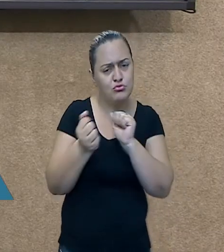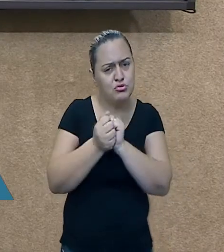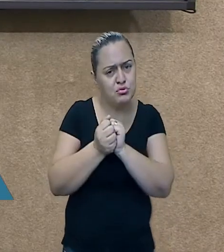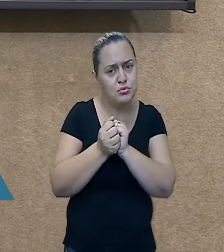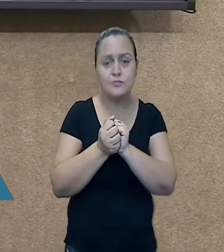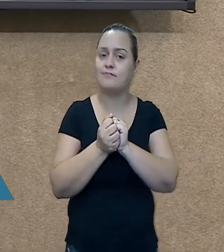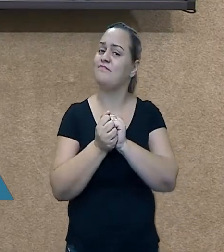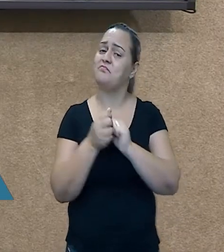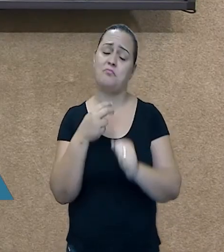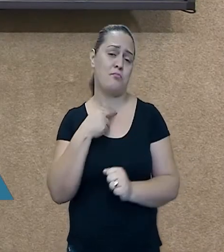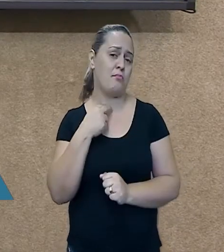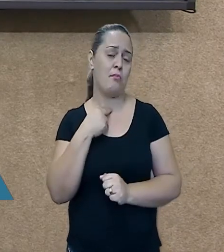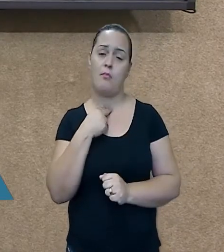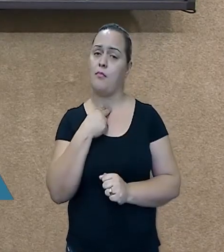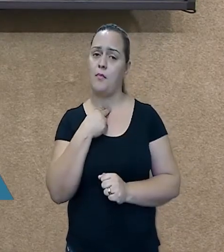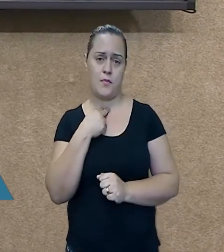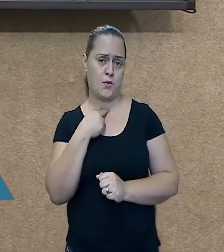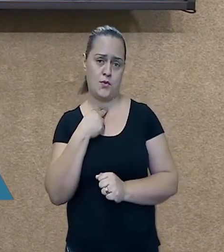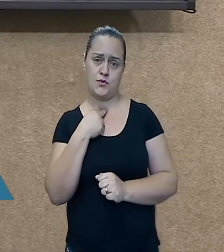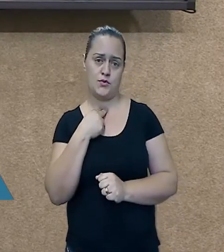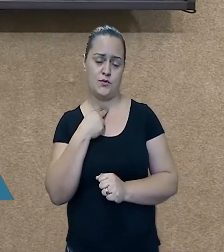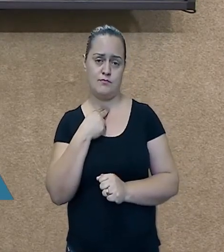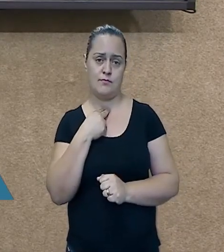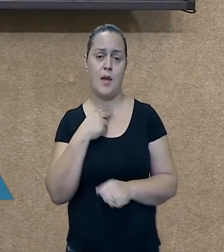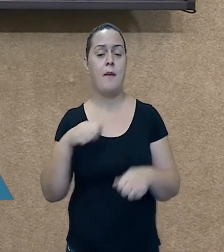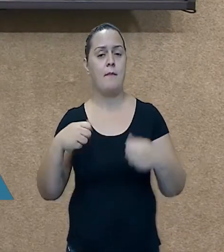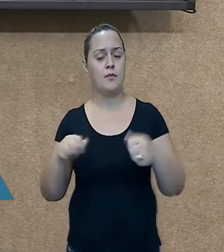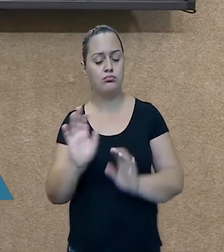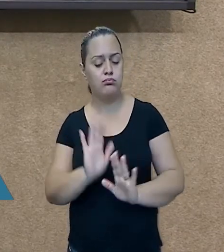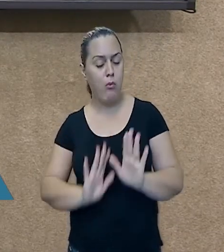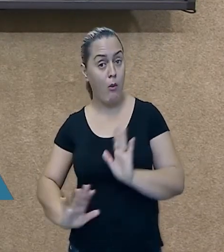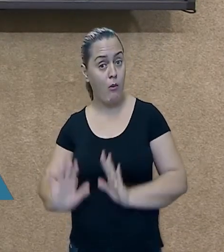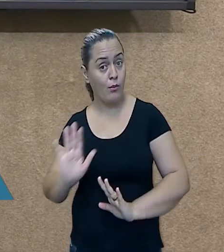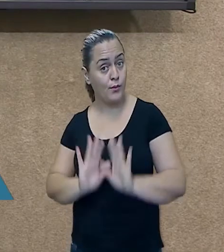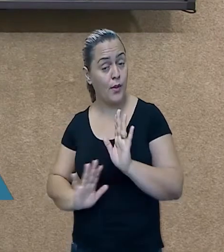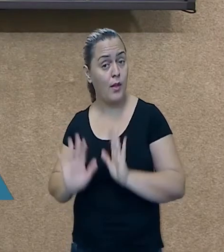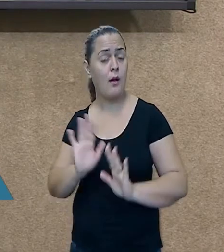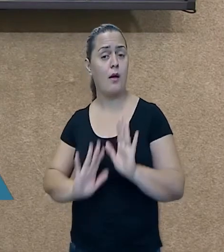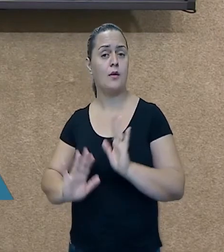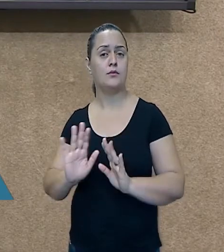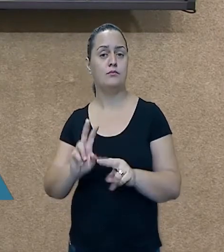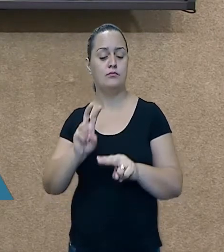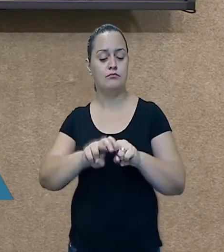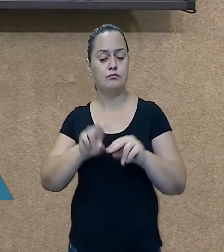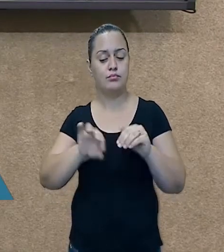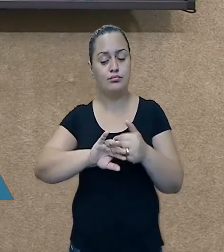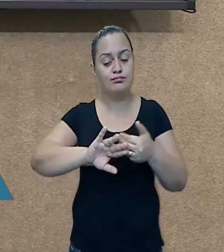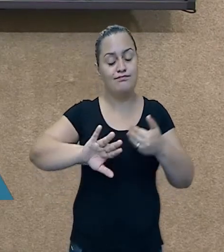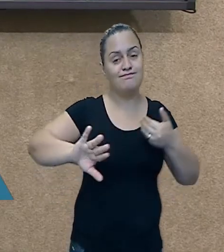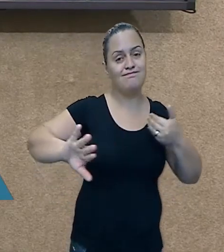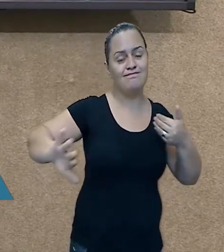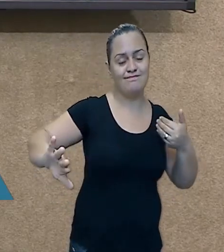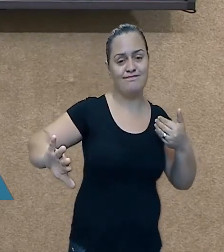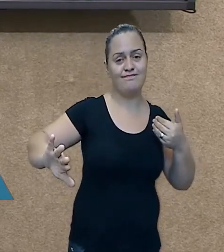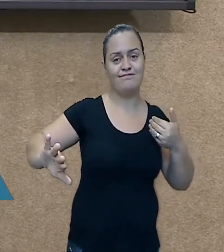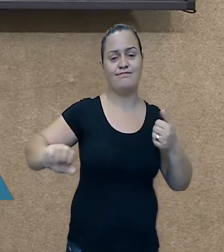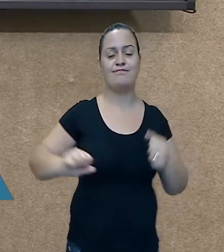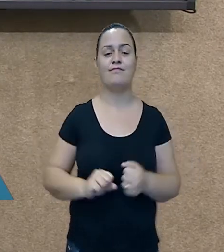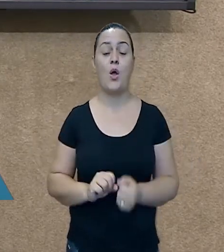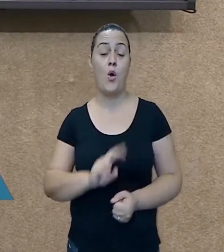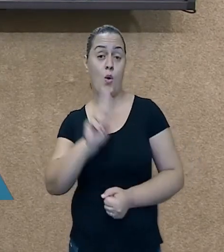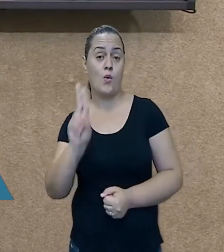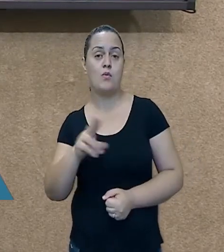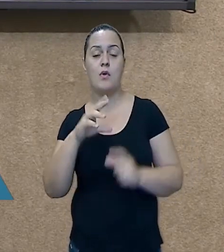em dupla, nós não podemos. Nós temos que ter aquele distanciamento. E usar sempre a máscara, lavando as